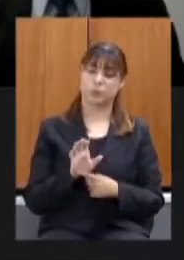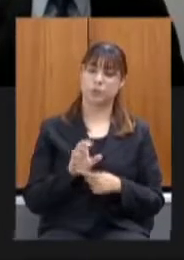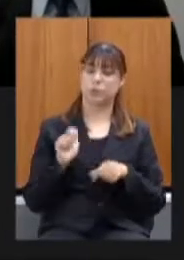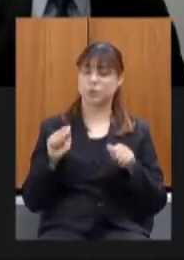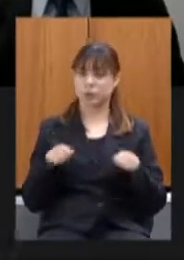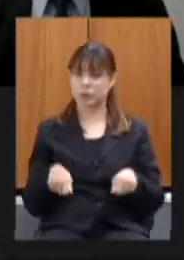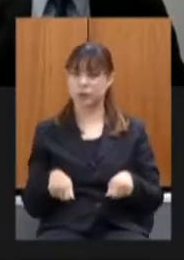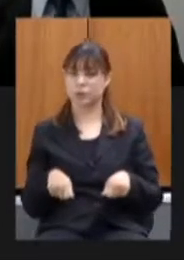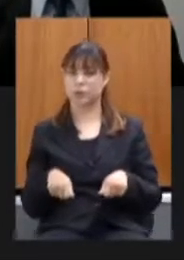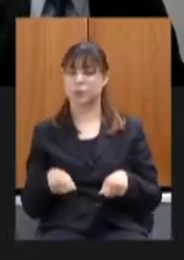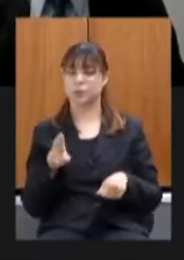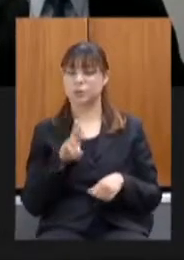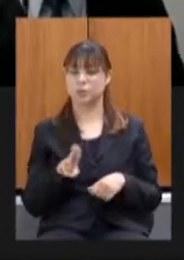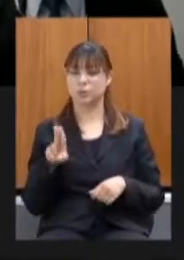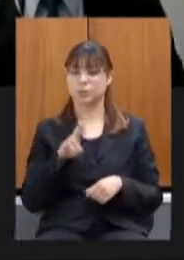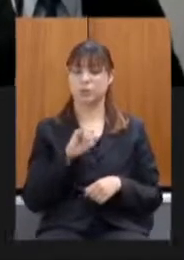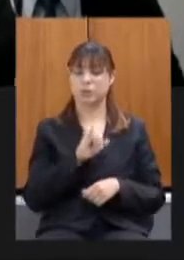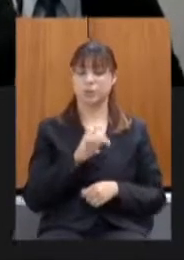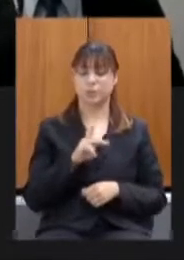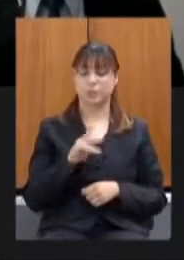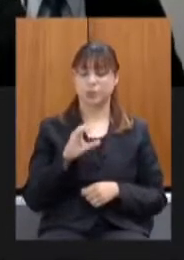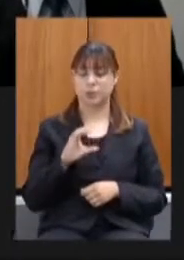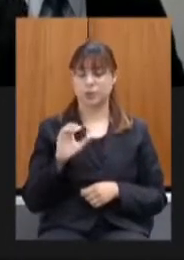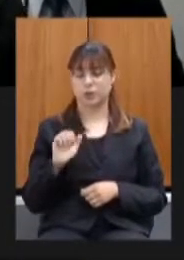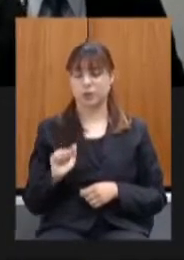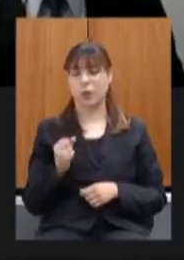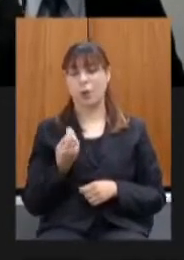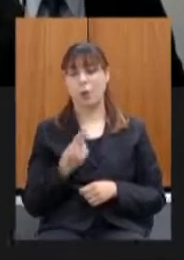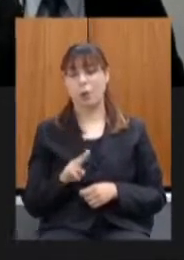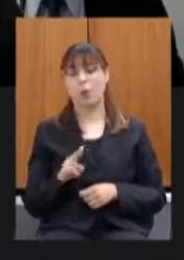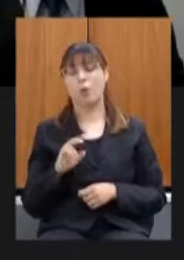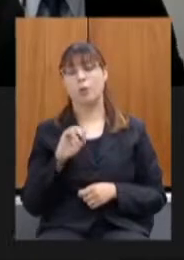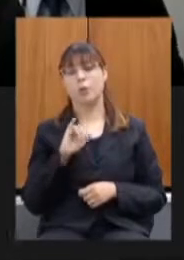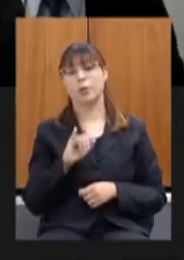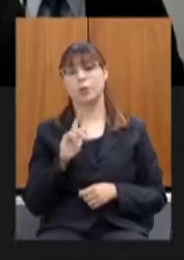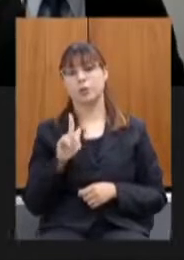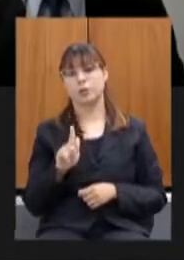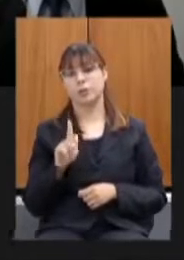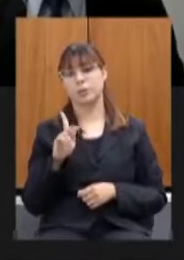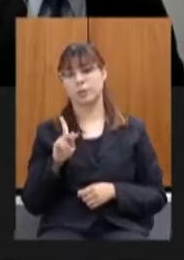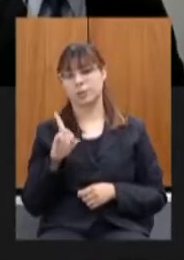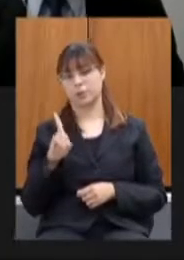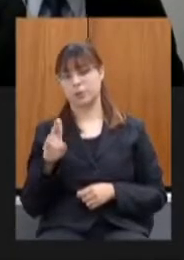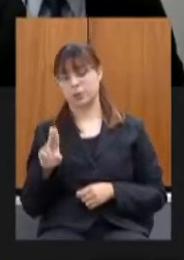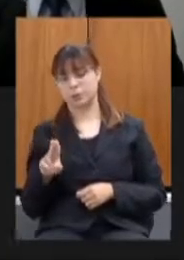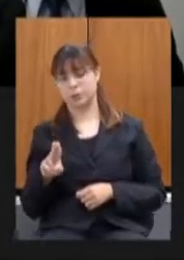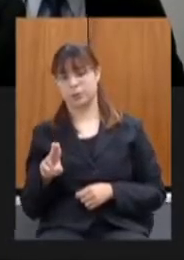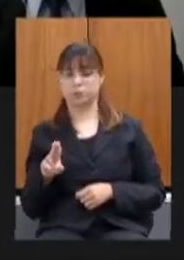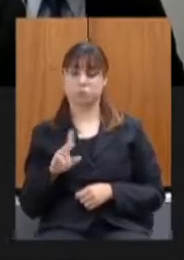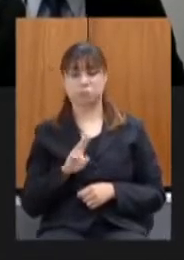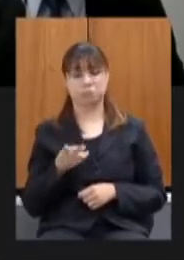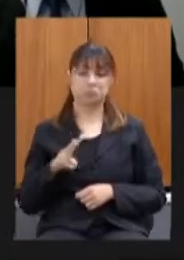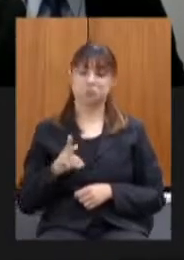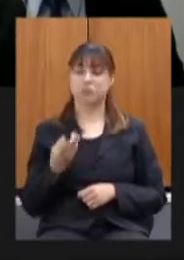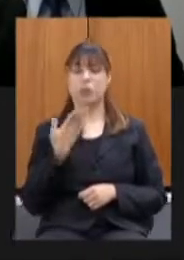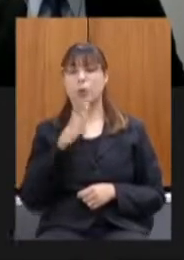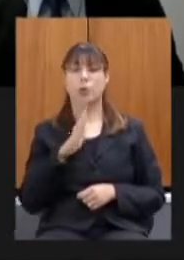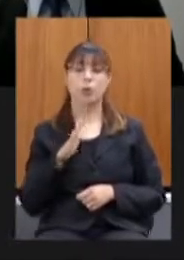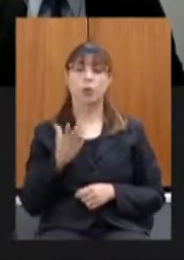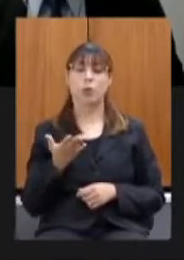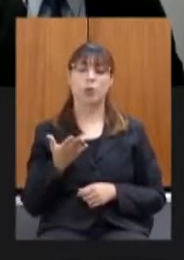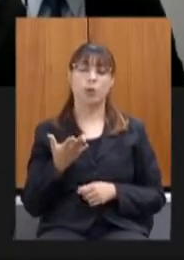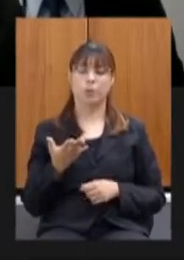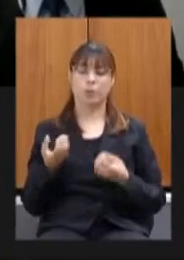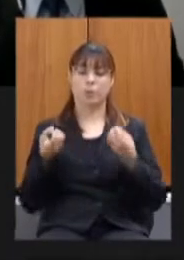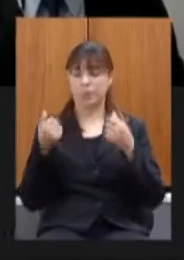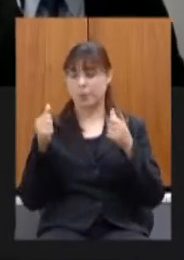de se usar o IPCA ou o IGPDI o que for menos impactante para a valorização da